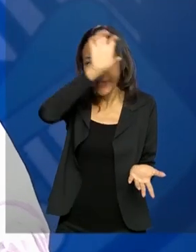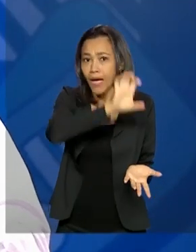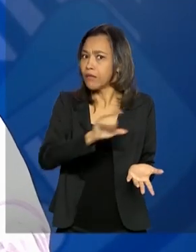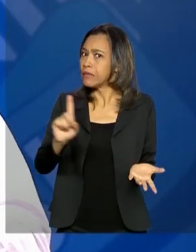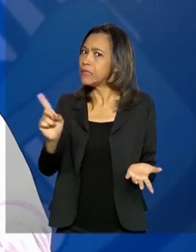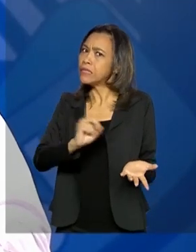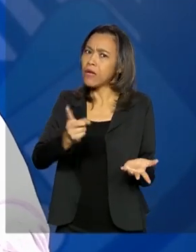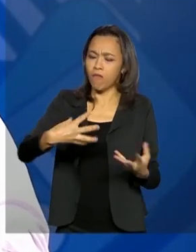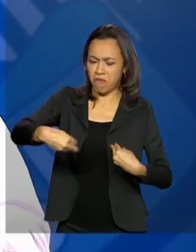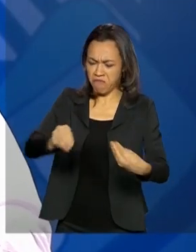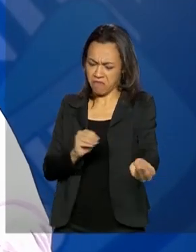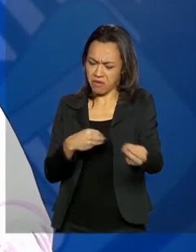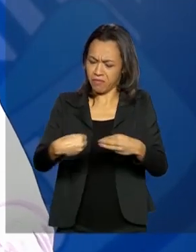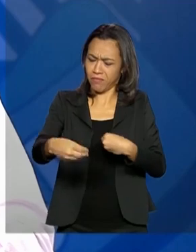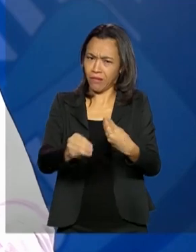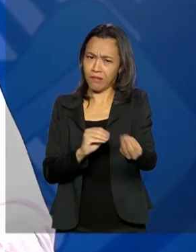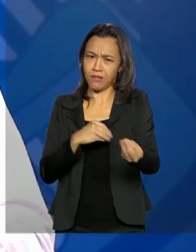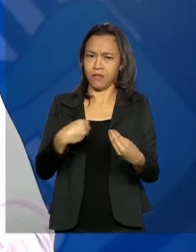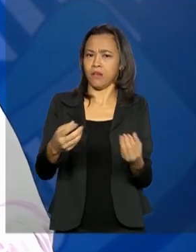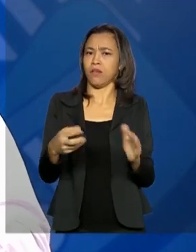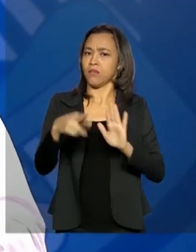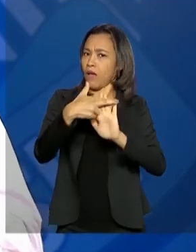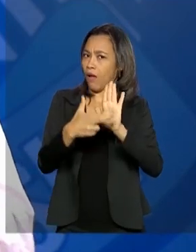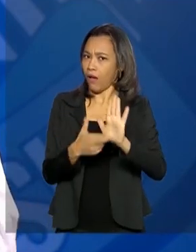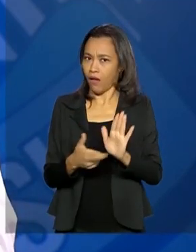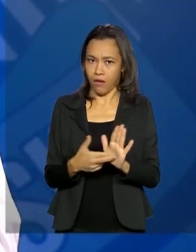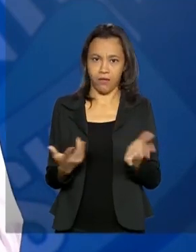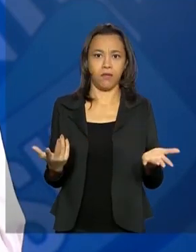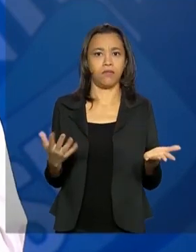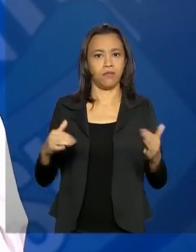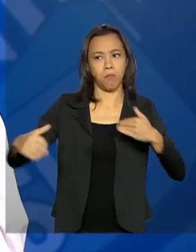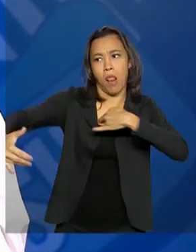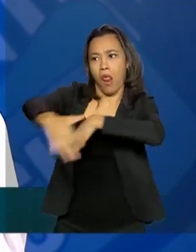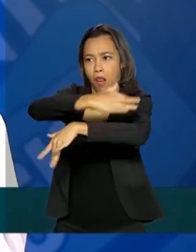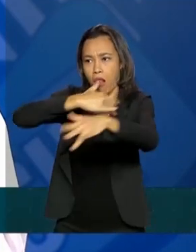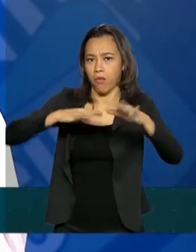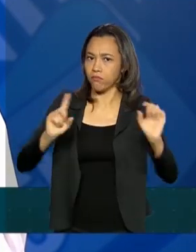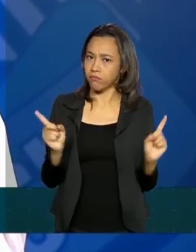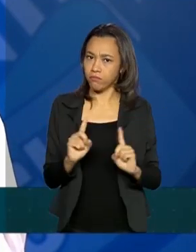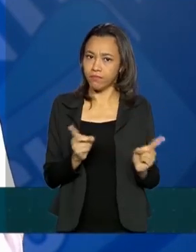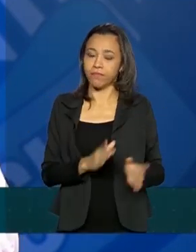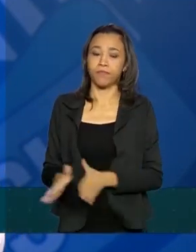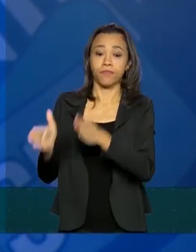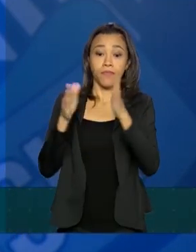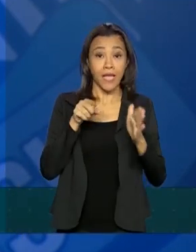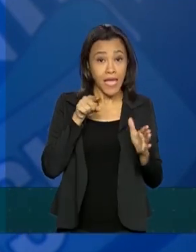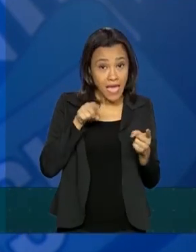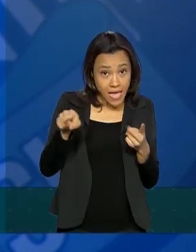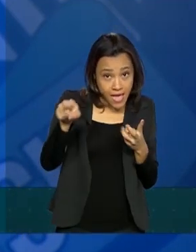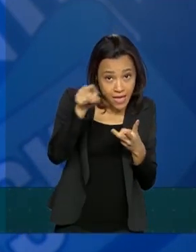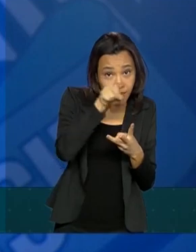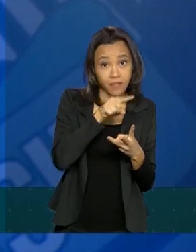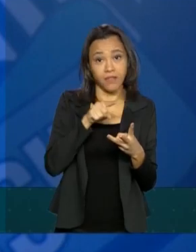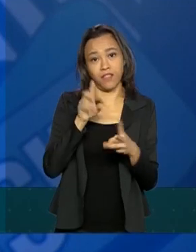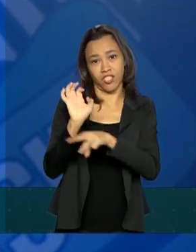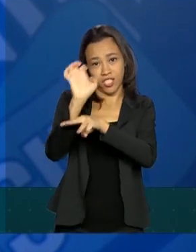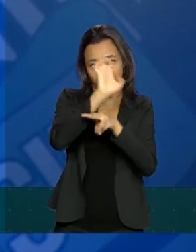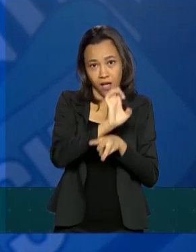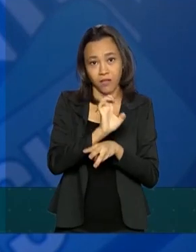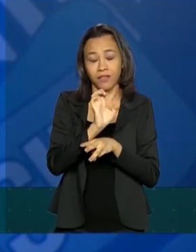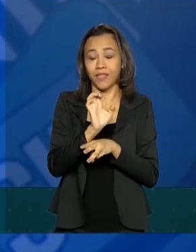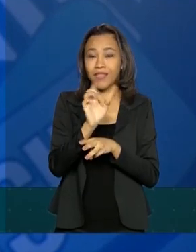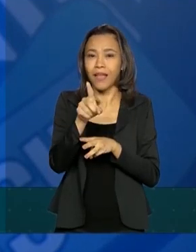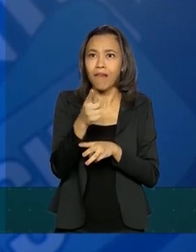flexibilizem as regras de mobilidade social. Esses locais que estão já com um sinal vermelho, sinais em que